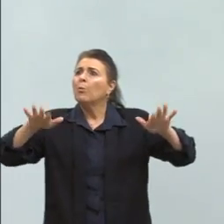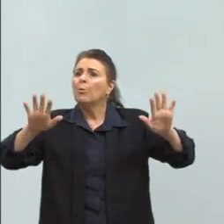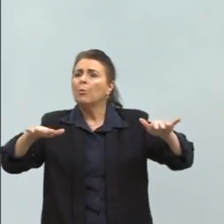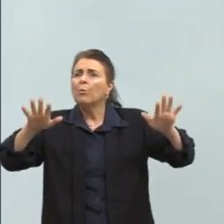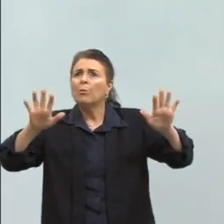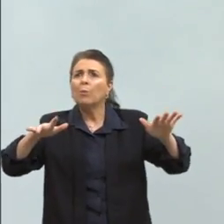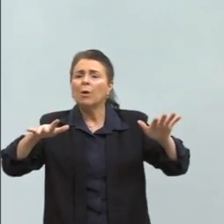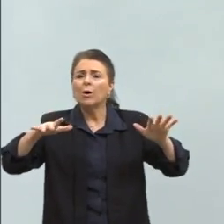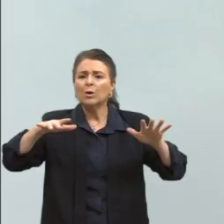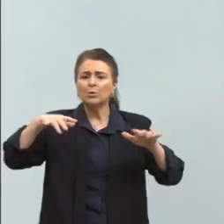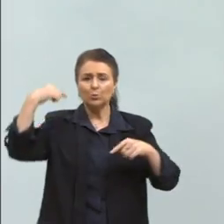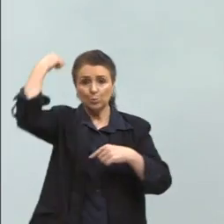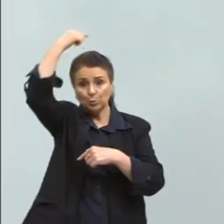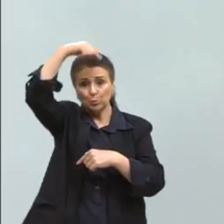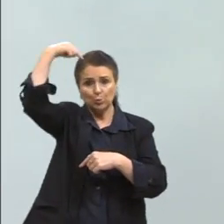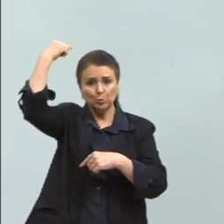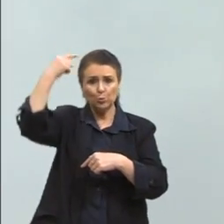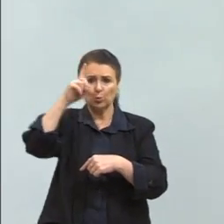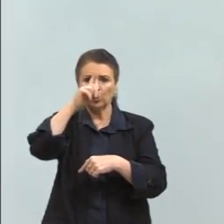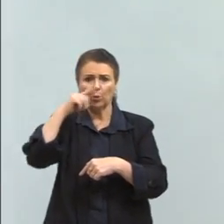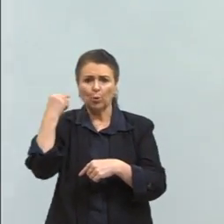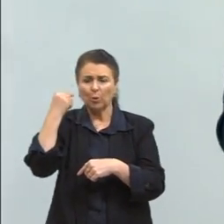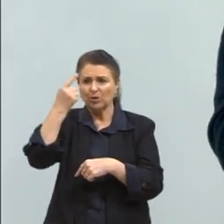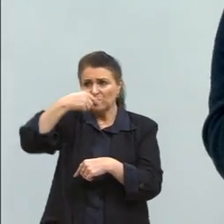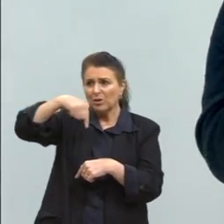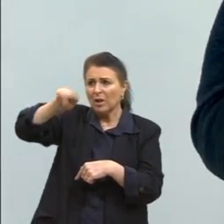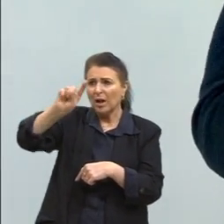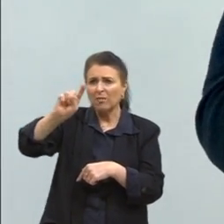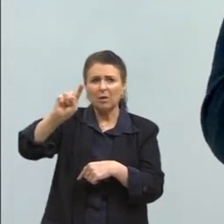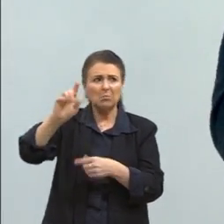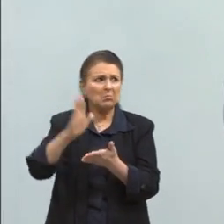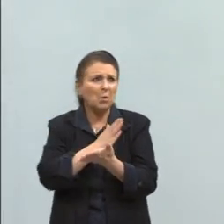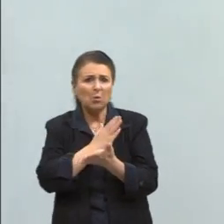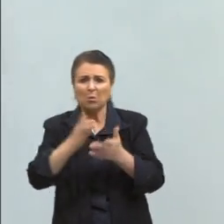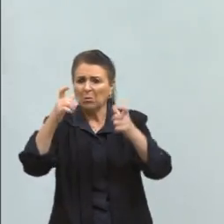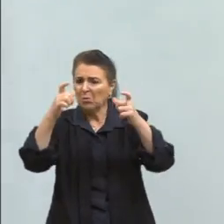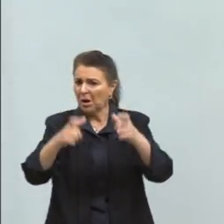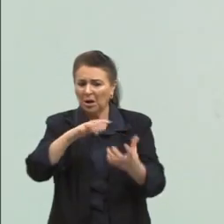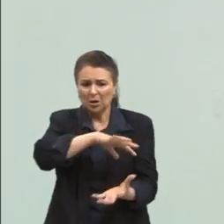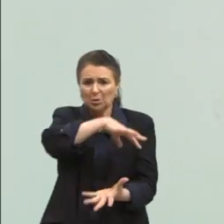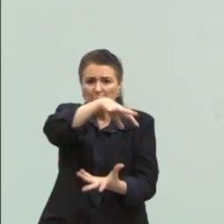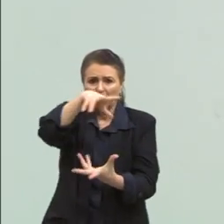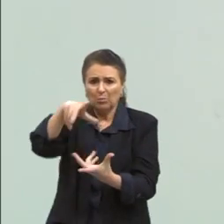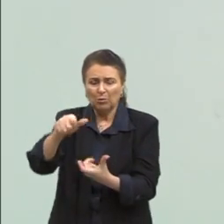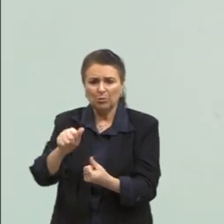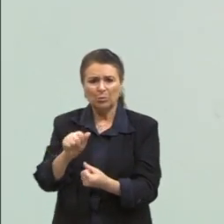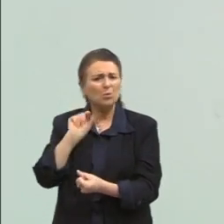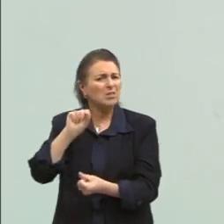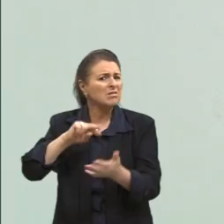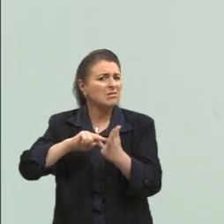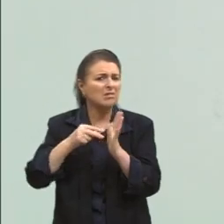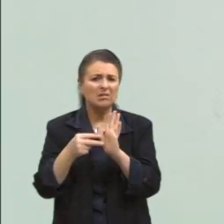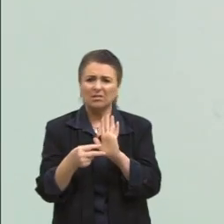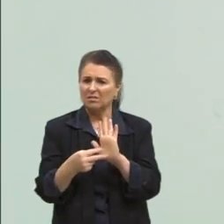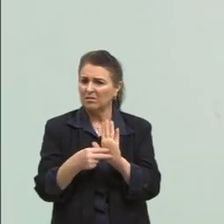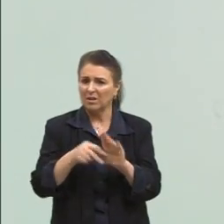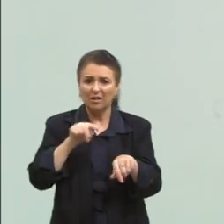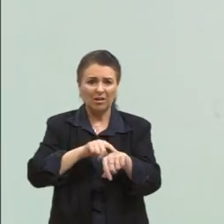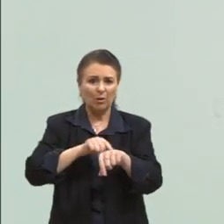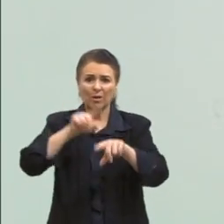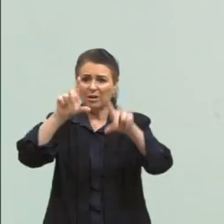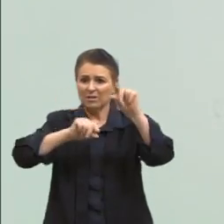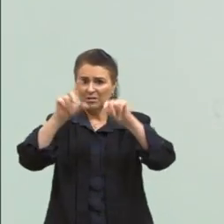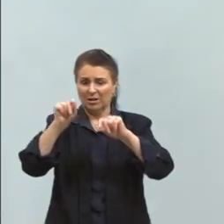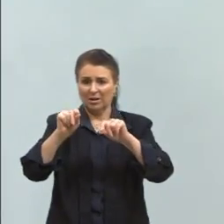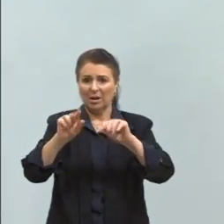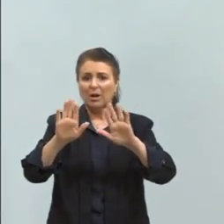inferno ou para algum lugar no mundo? Então, assim, o que será que ela quis dizer com esse A Hora da Estrela? Quantas interpretações a gente pode dar,